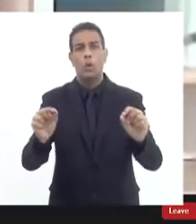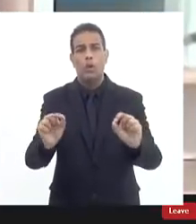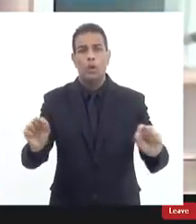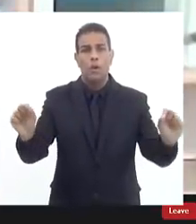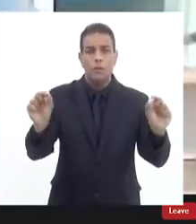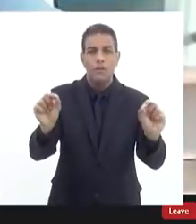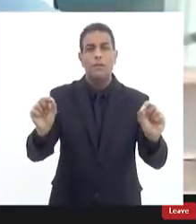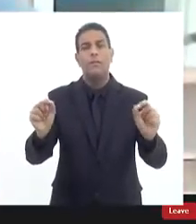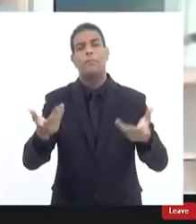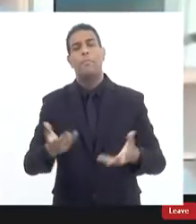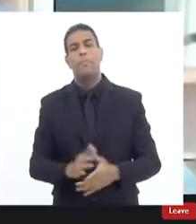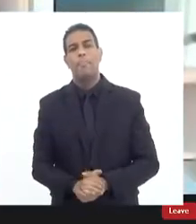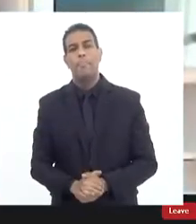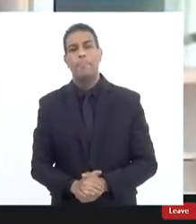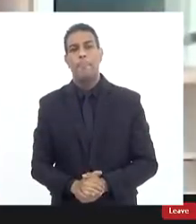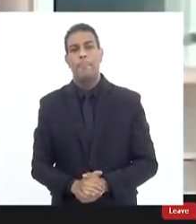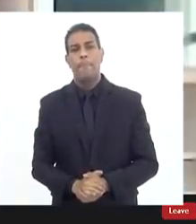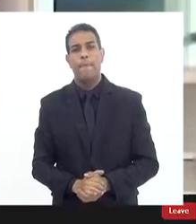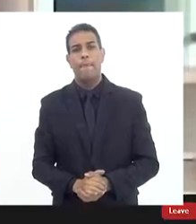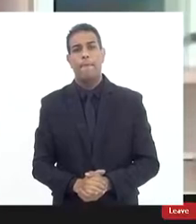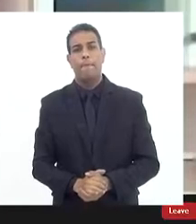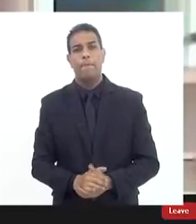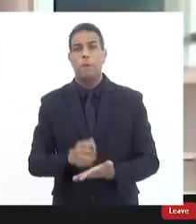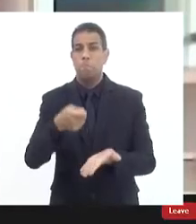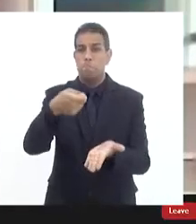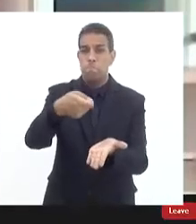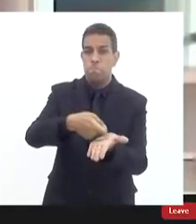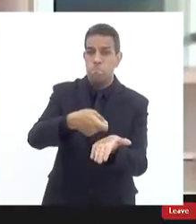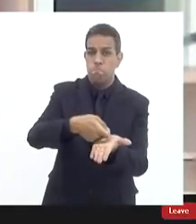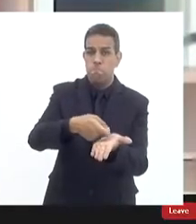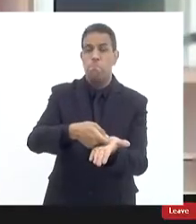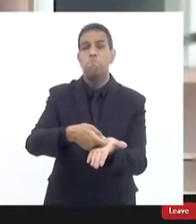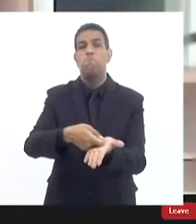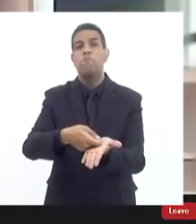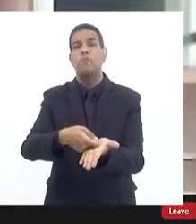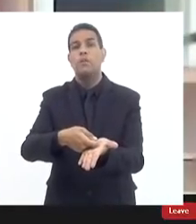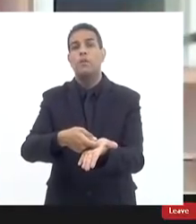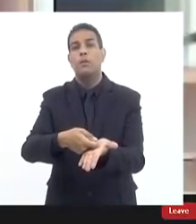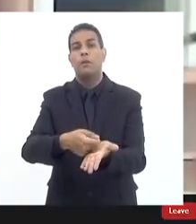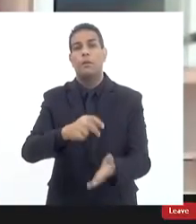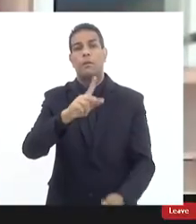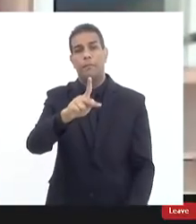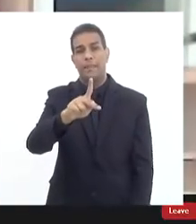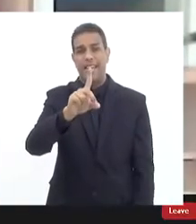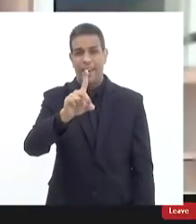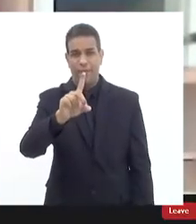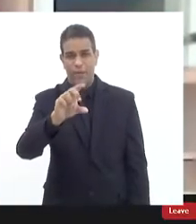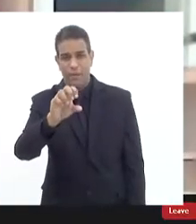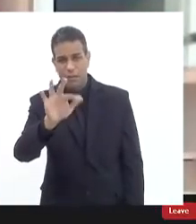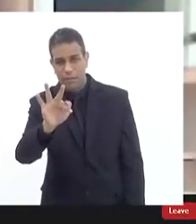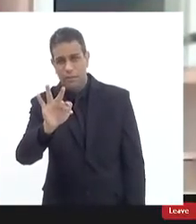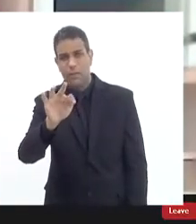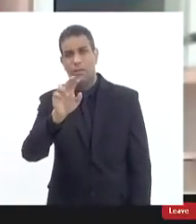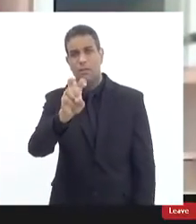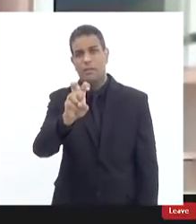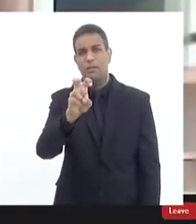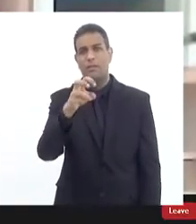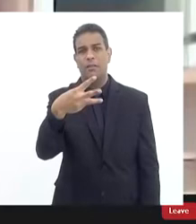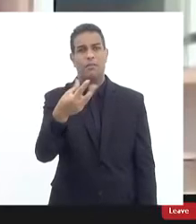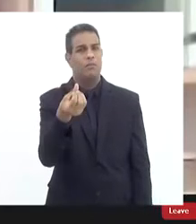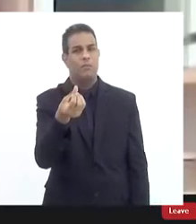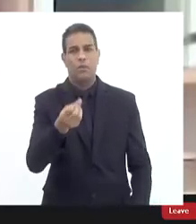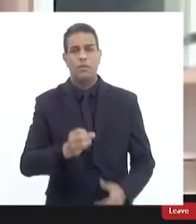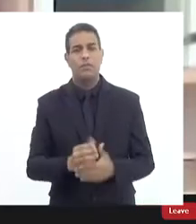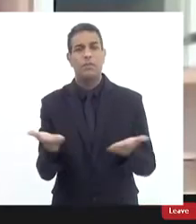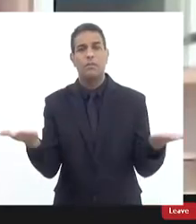saibam foi uma imposição por conta da DPF 635 como o plantão ele é